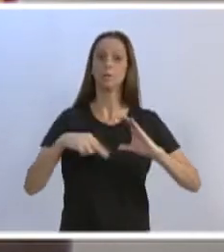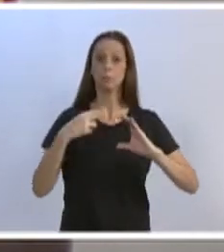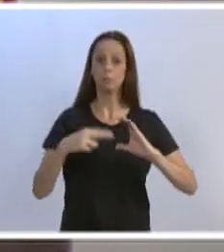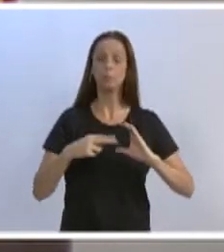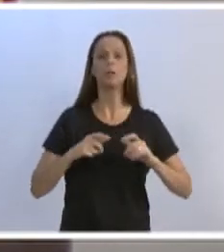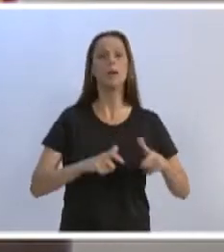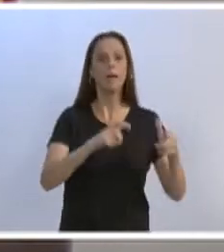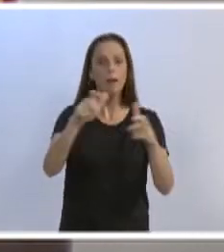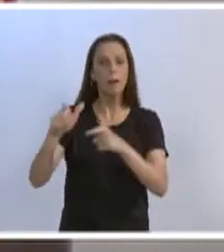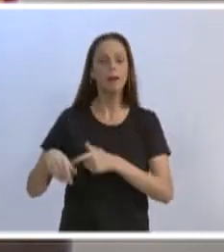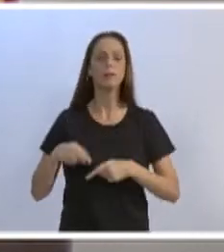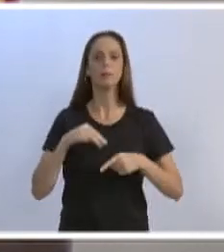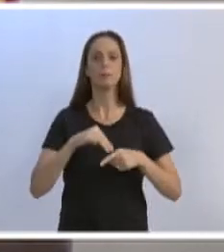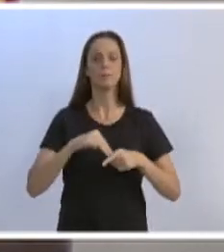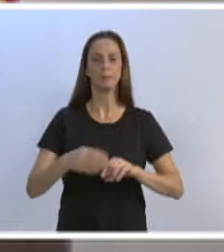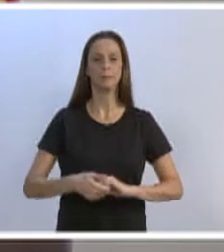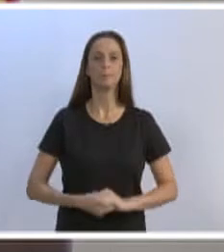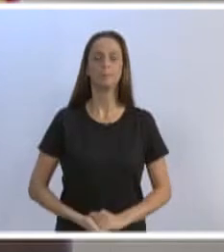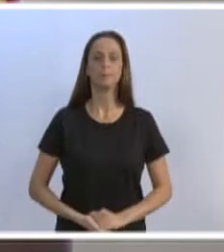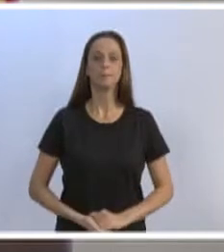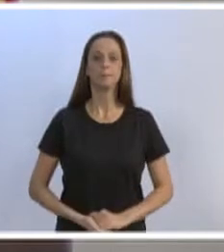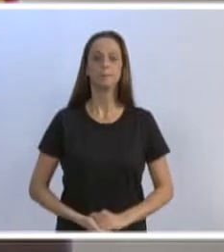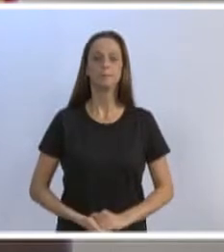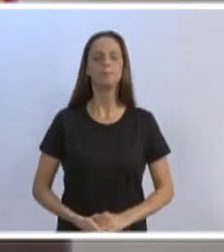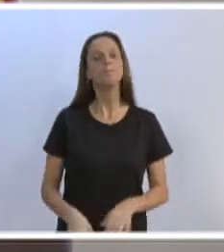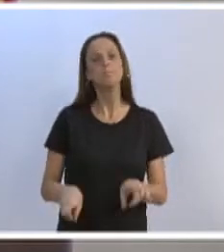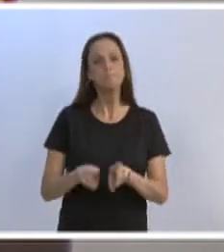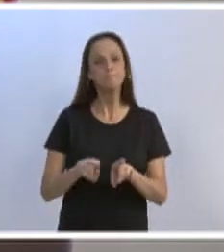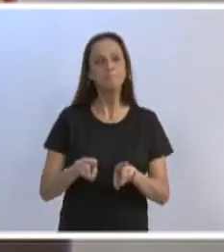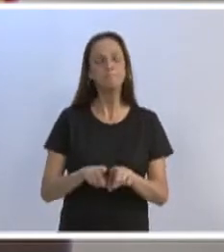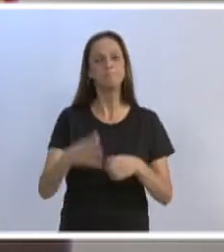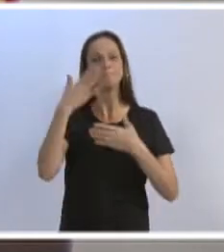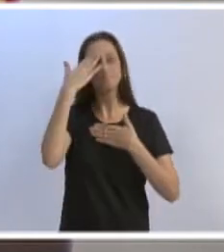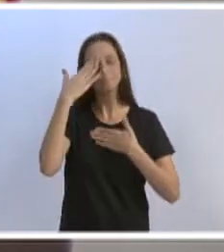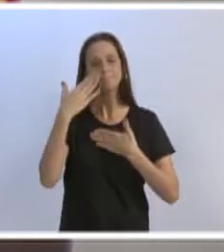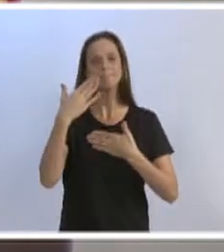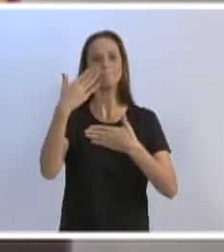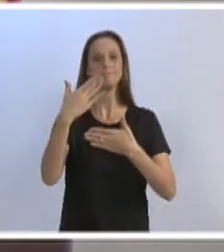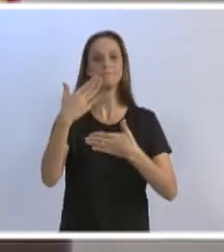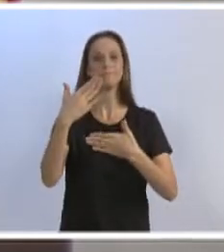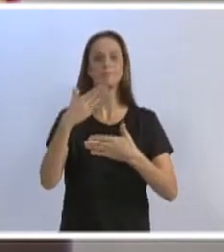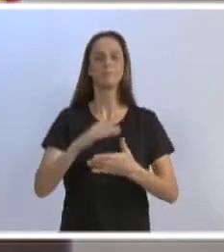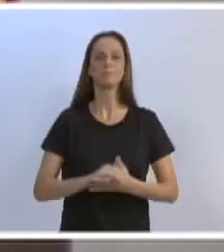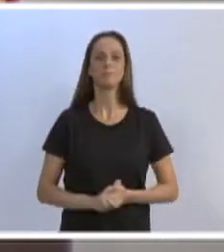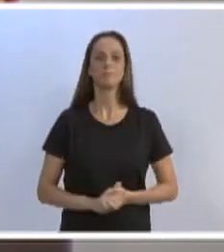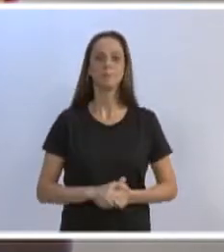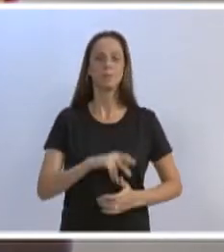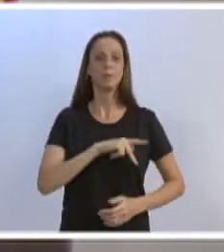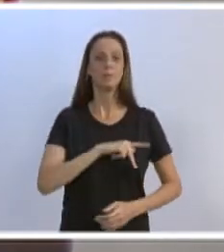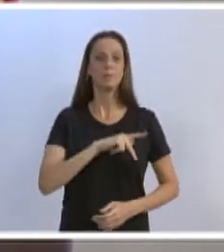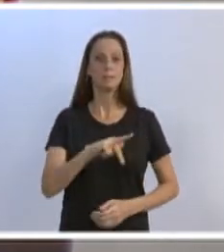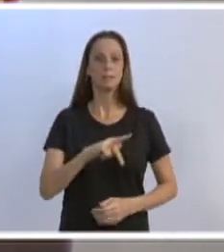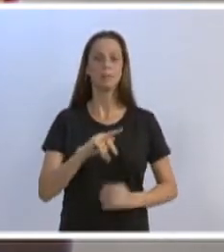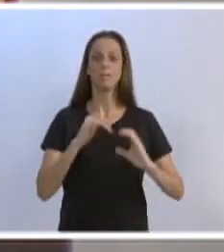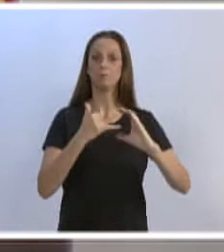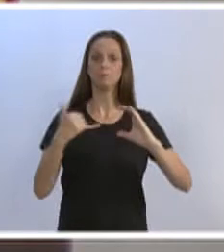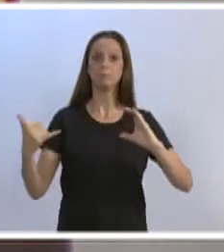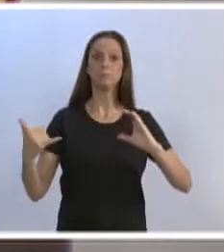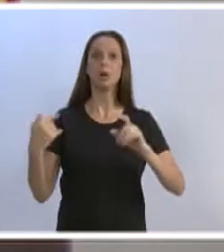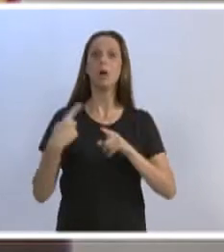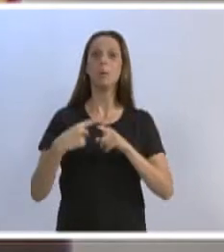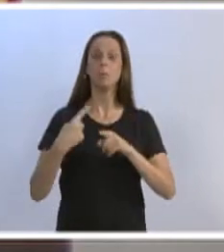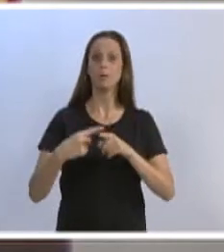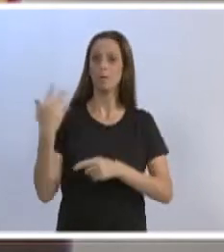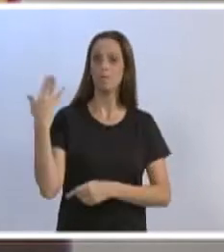município. Quero agradecer o nosso presidente da Selesc, porque atendeu